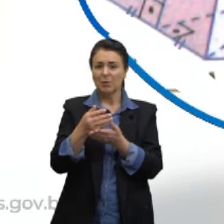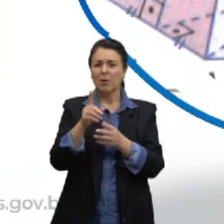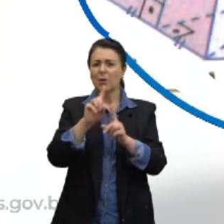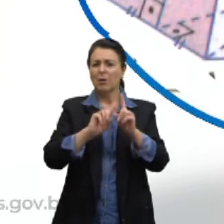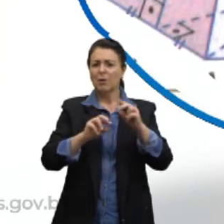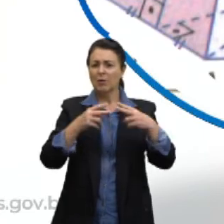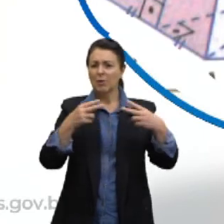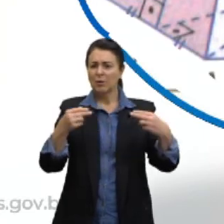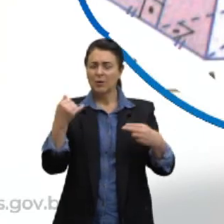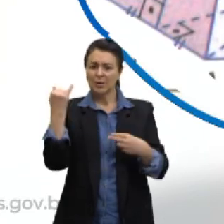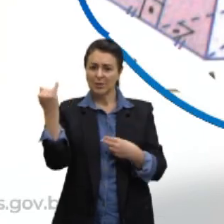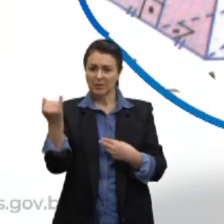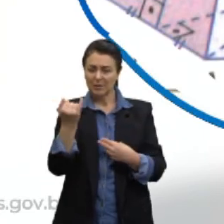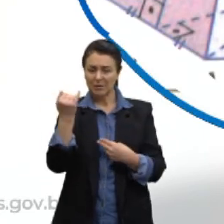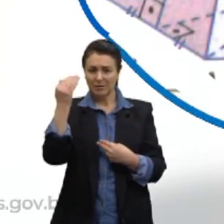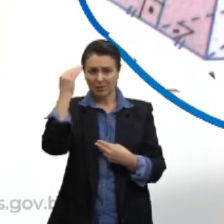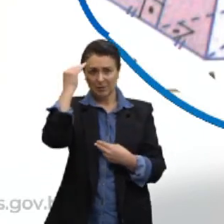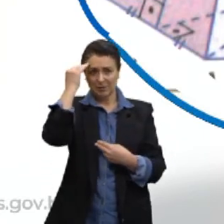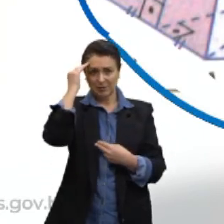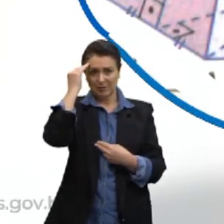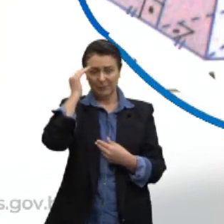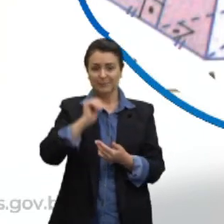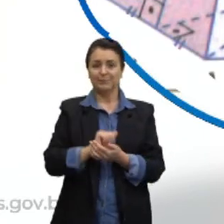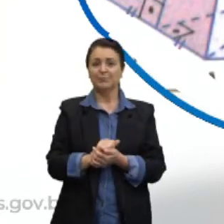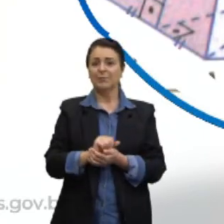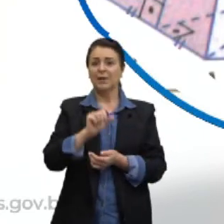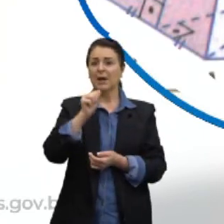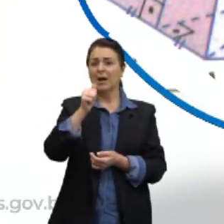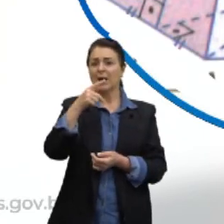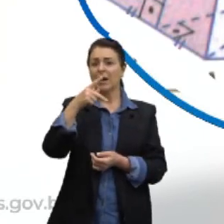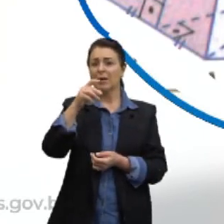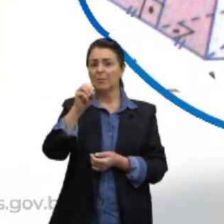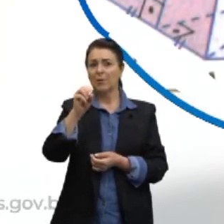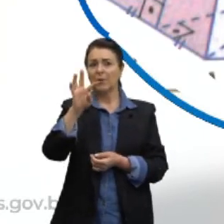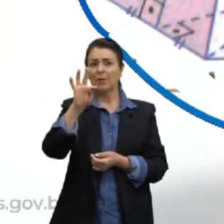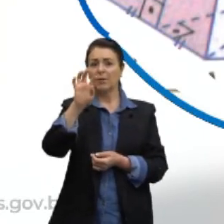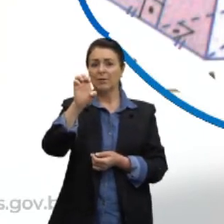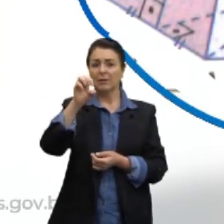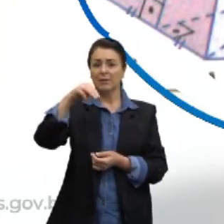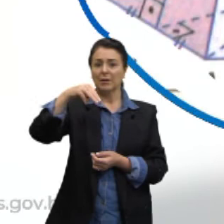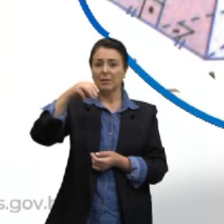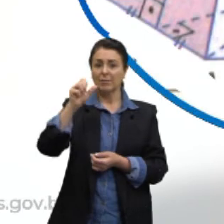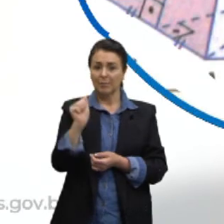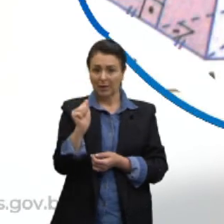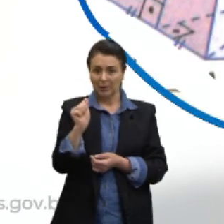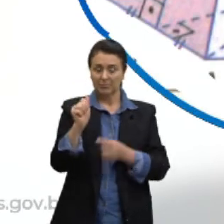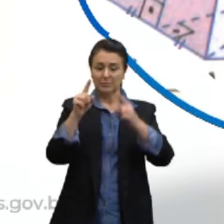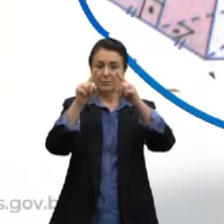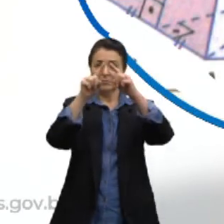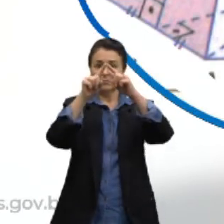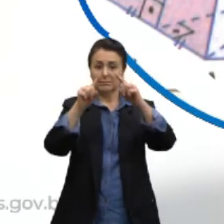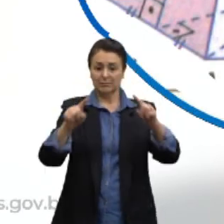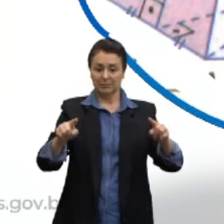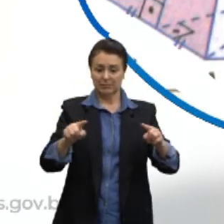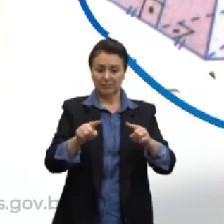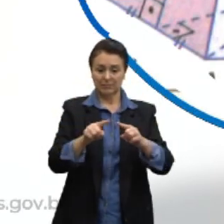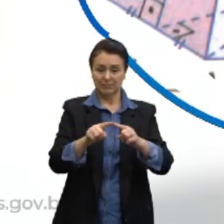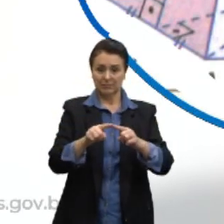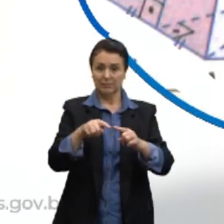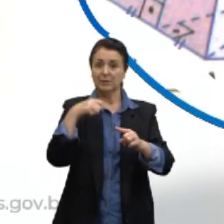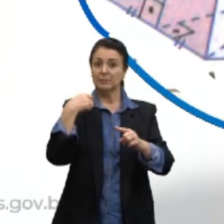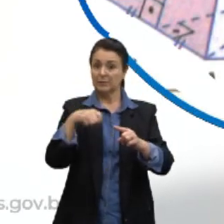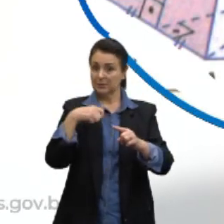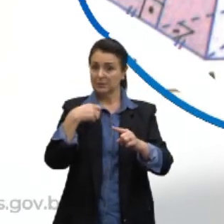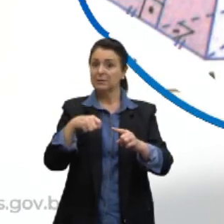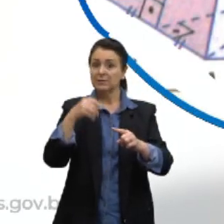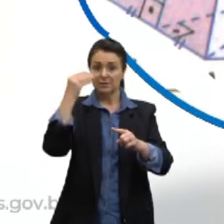para a gente entender. O que é uma apótema da pirâmide? E a gente vai precisar desse apótema